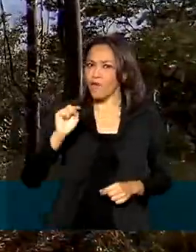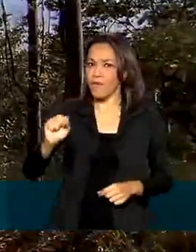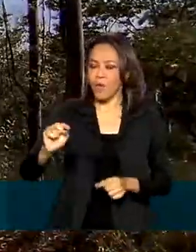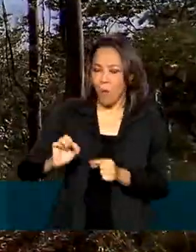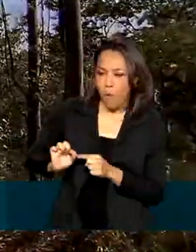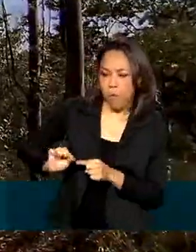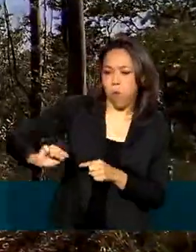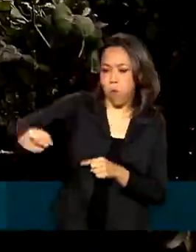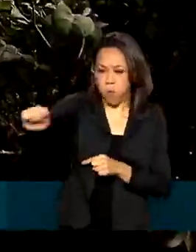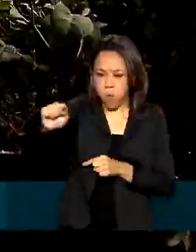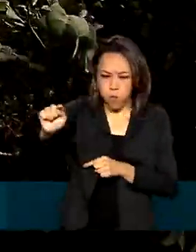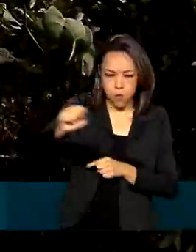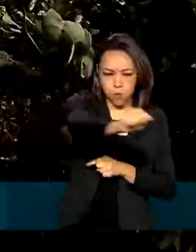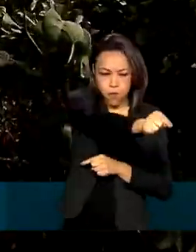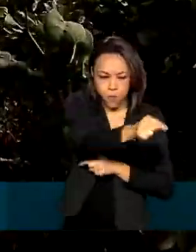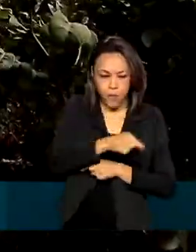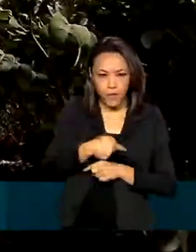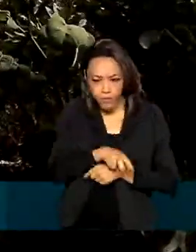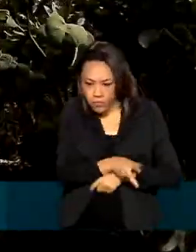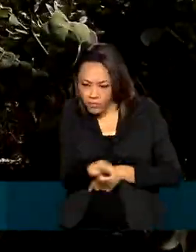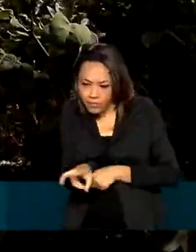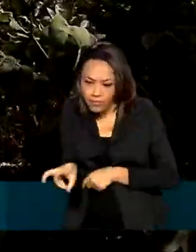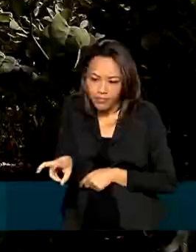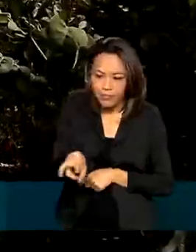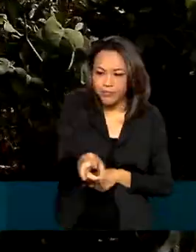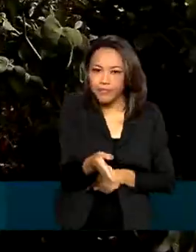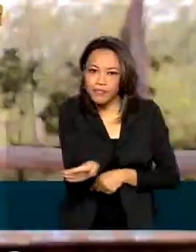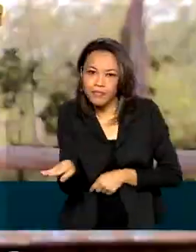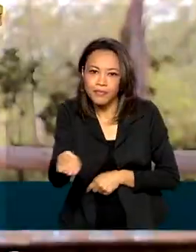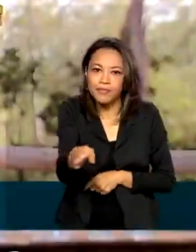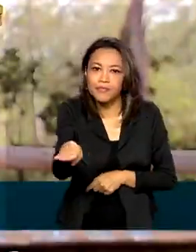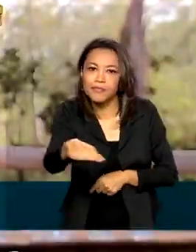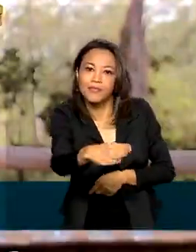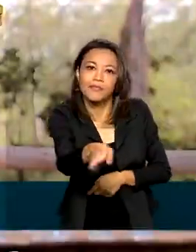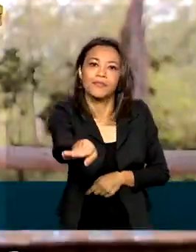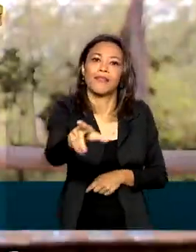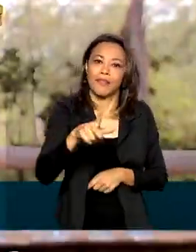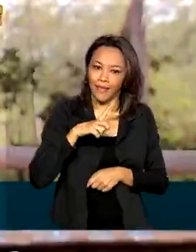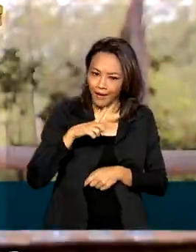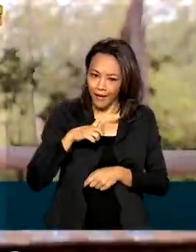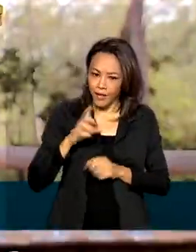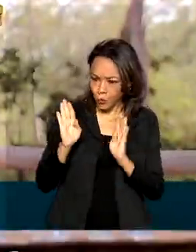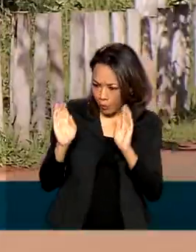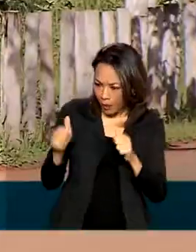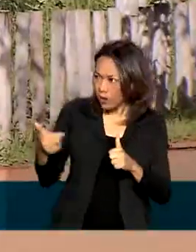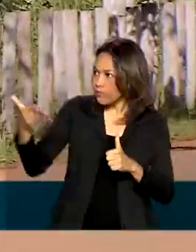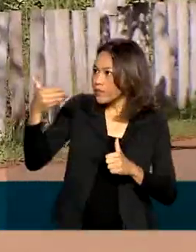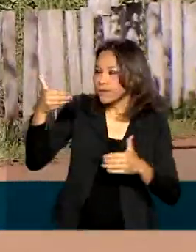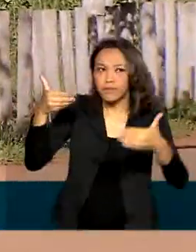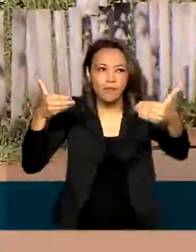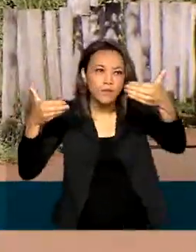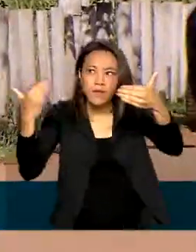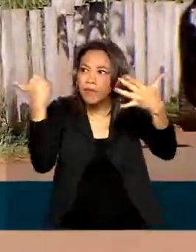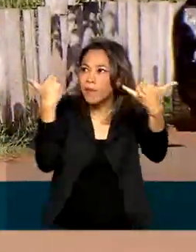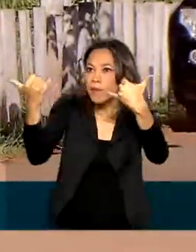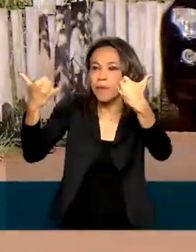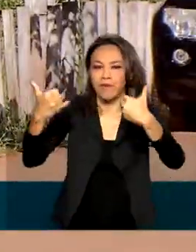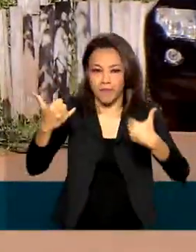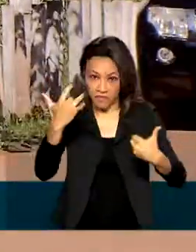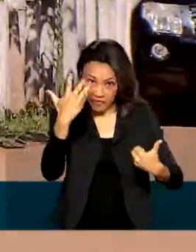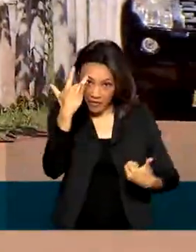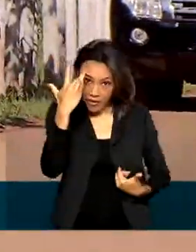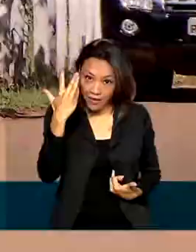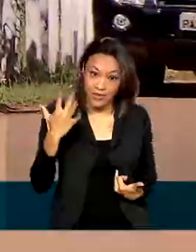muitos quilômetros de trilhas para o visitante desbravar. Mesmo com tudo bem sinalizado, nunca foi tarefa